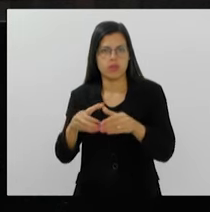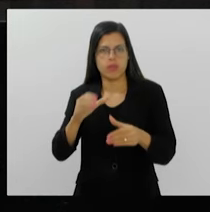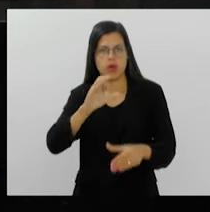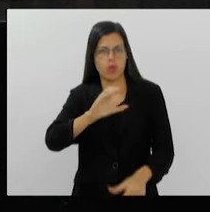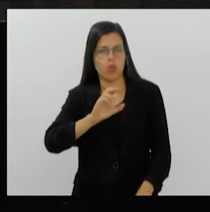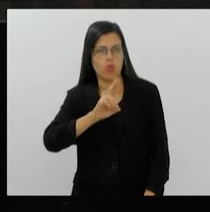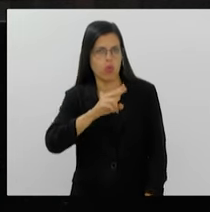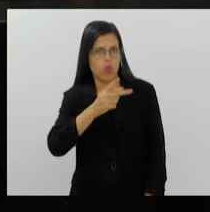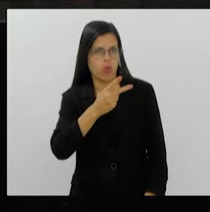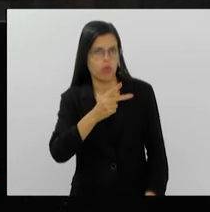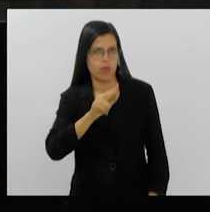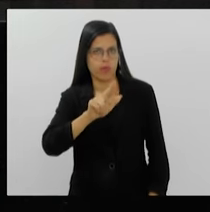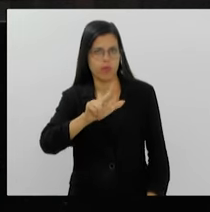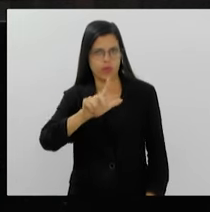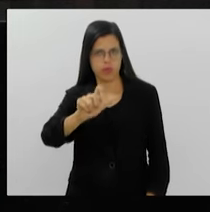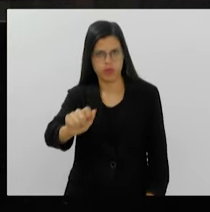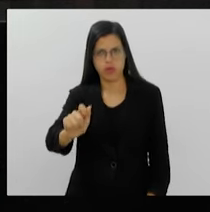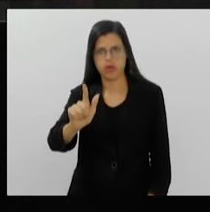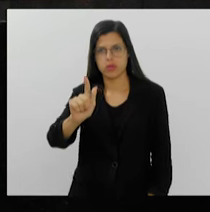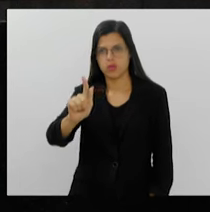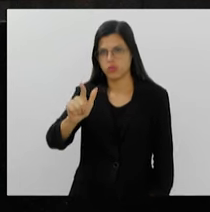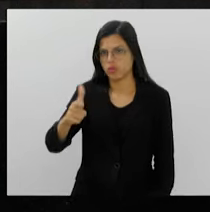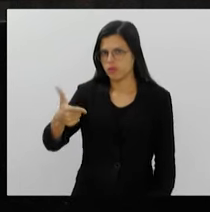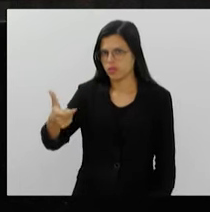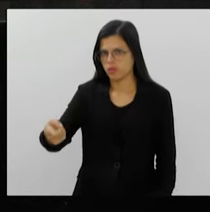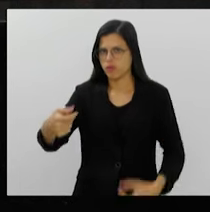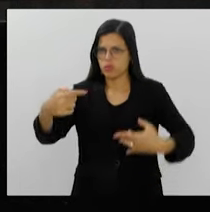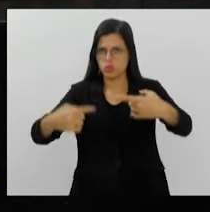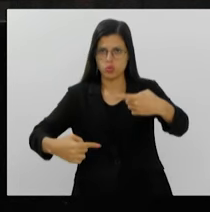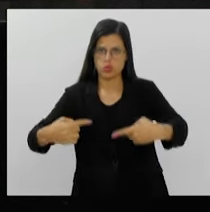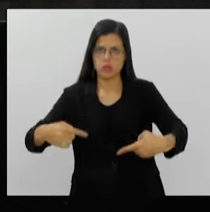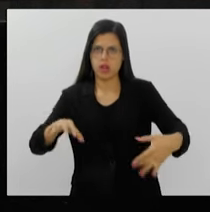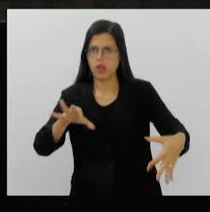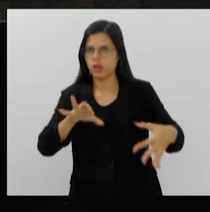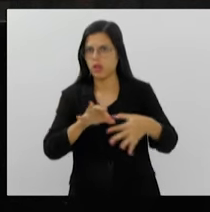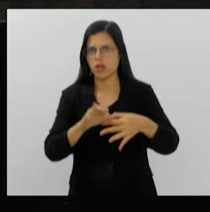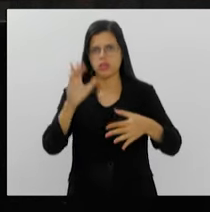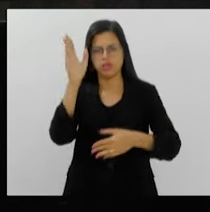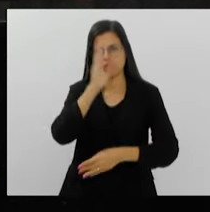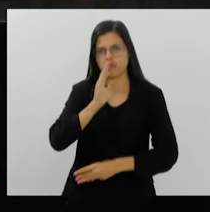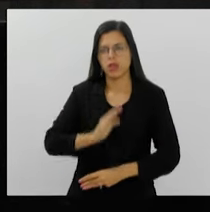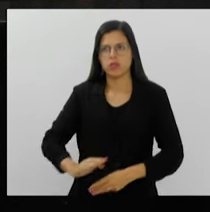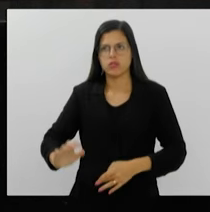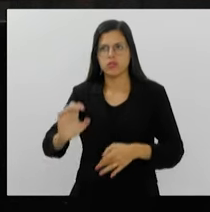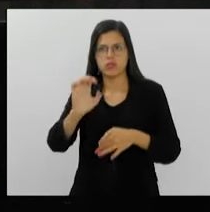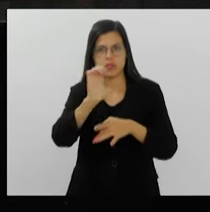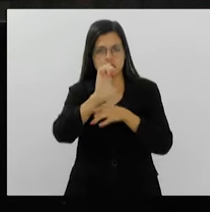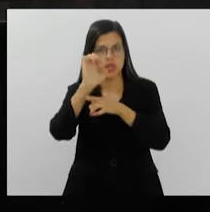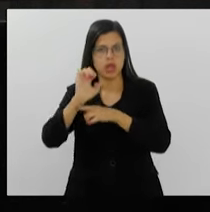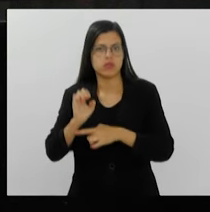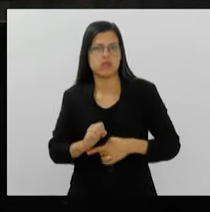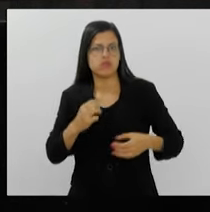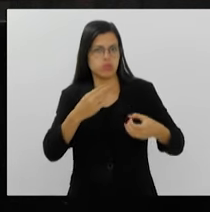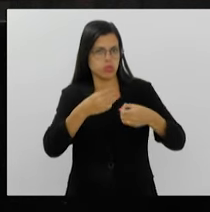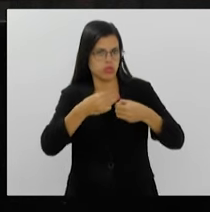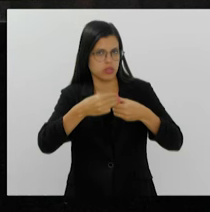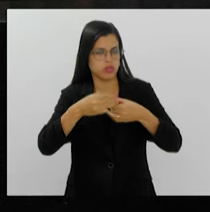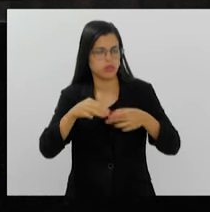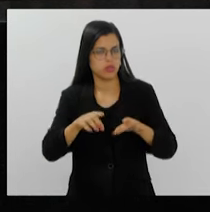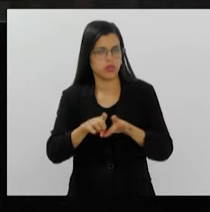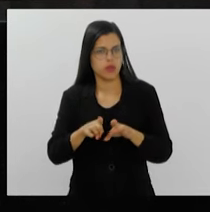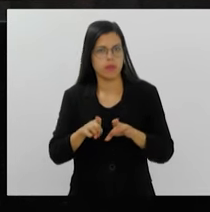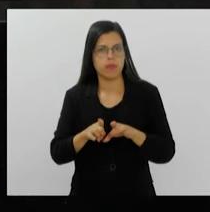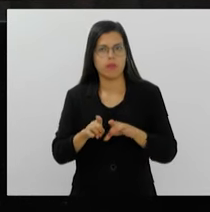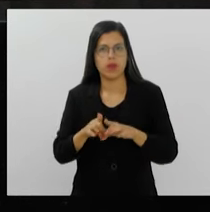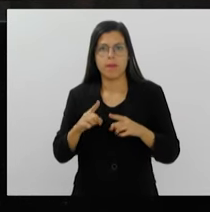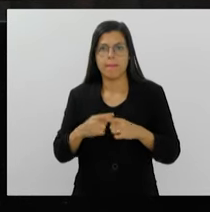discutir, que dizem respeito ao nosso país e ao nosso estado e aos nossos municípios, mas